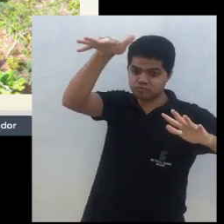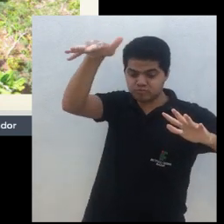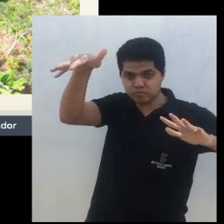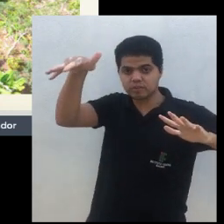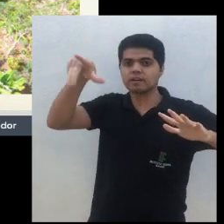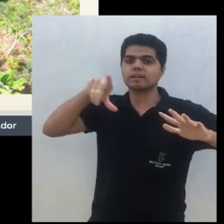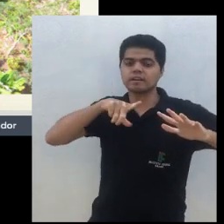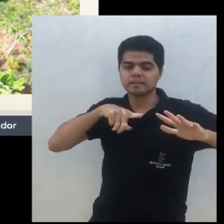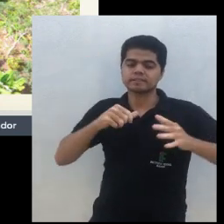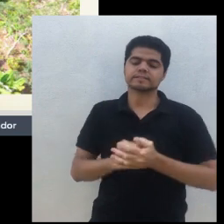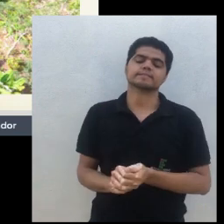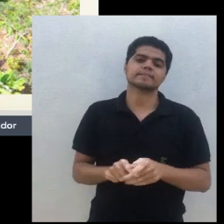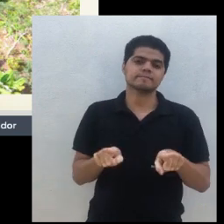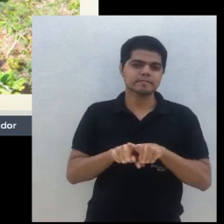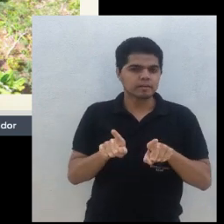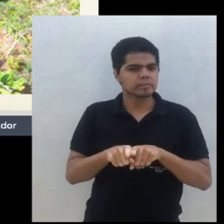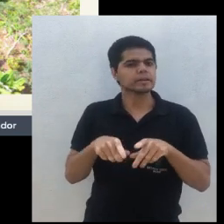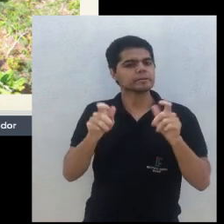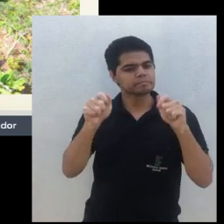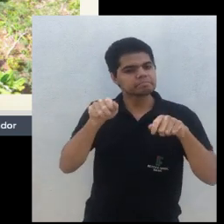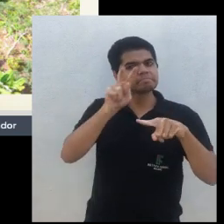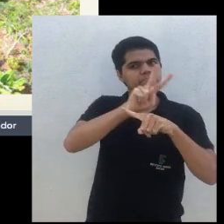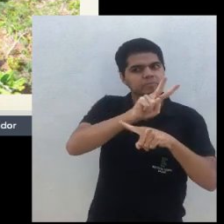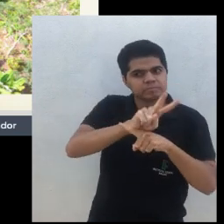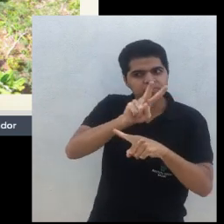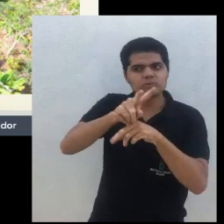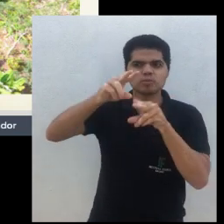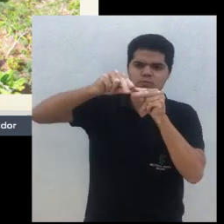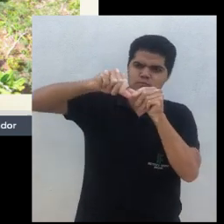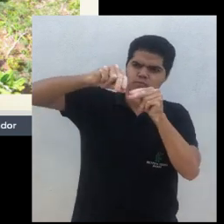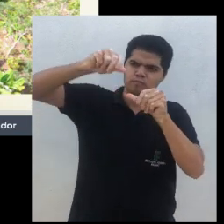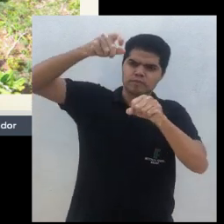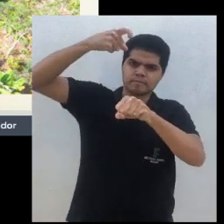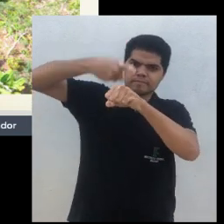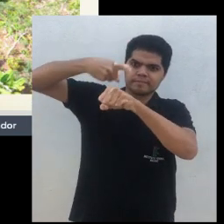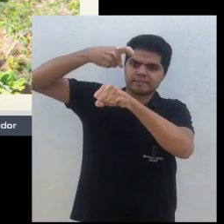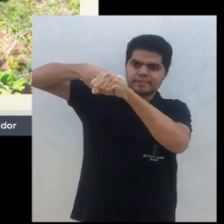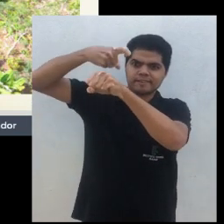nível, e aí faz realmente um controle da erosão,